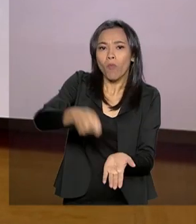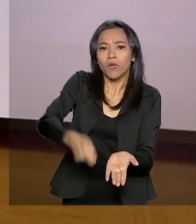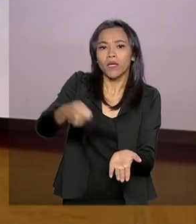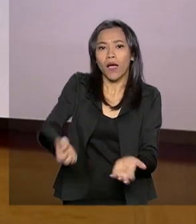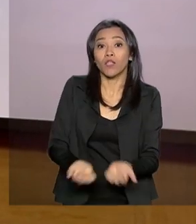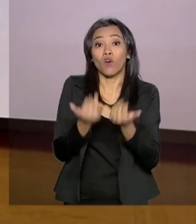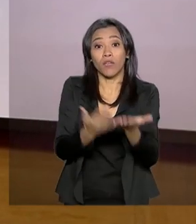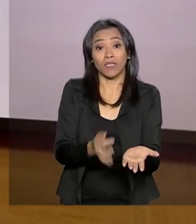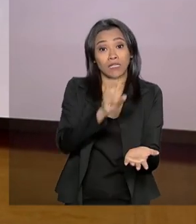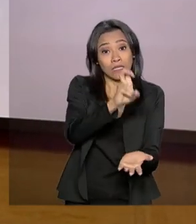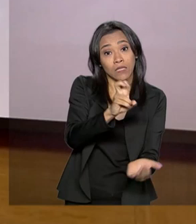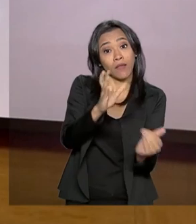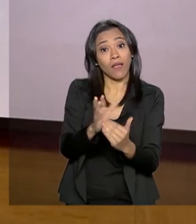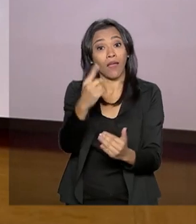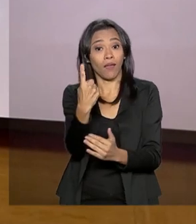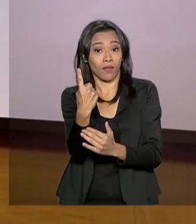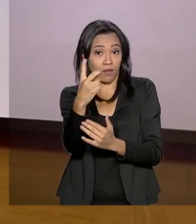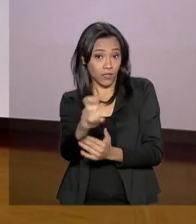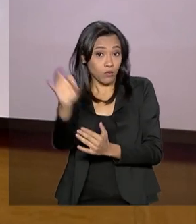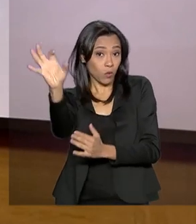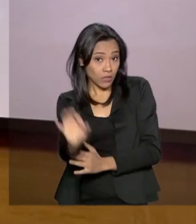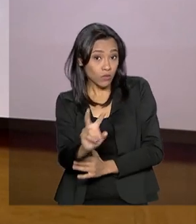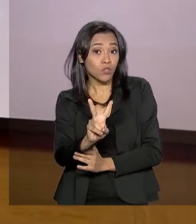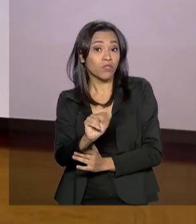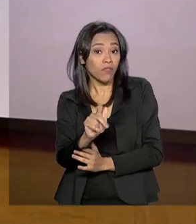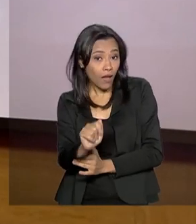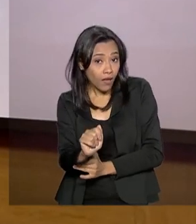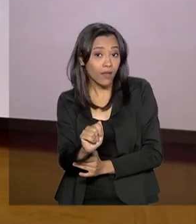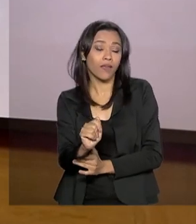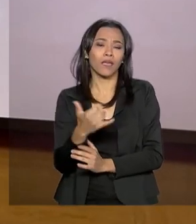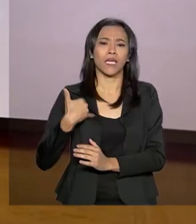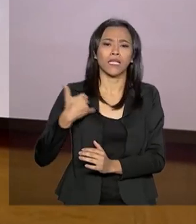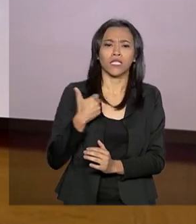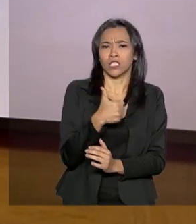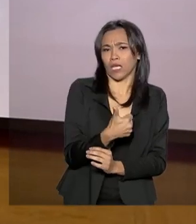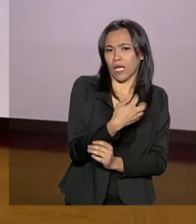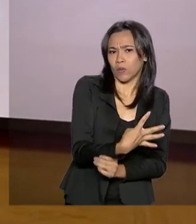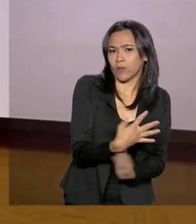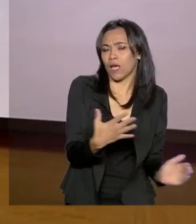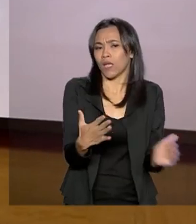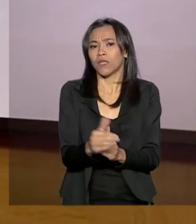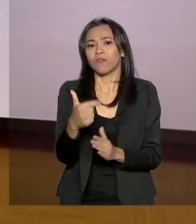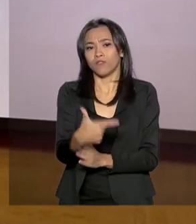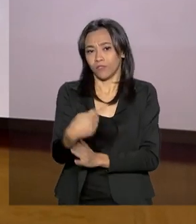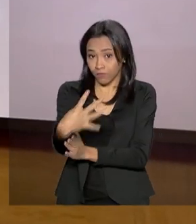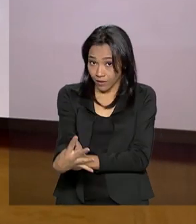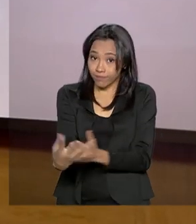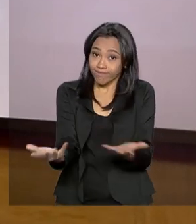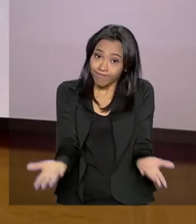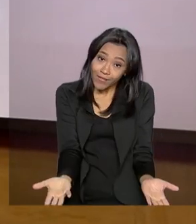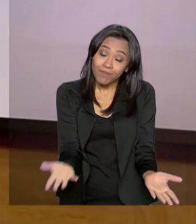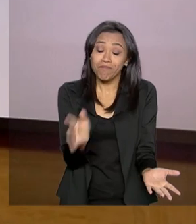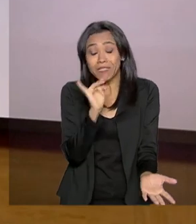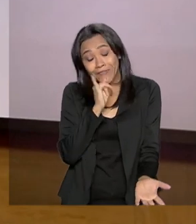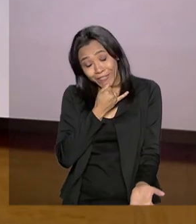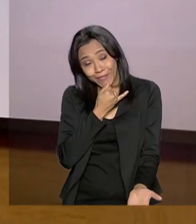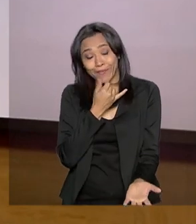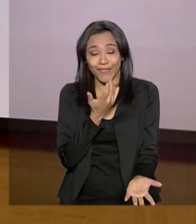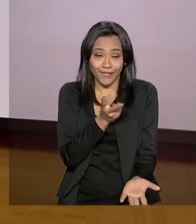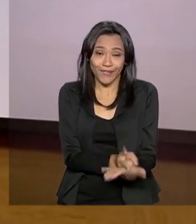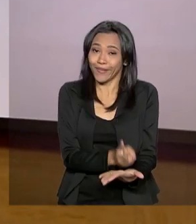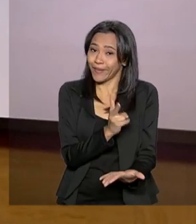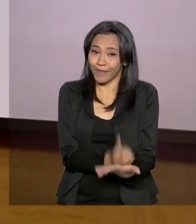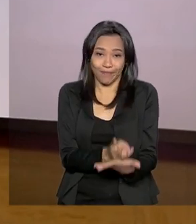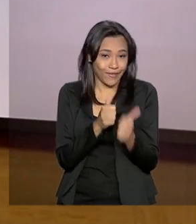5% 15% das vagas para o público que tem entre 14 e 24 anos. Mas, infelizmente, nem